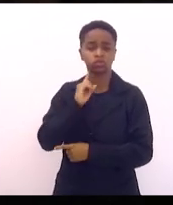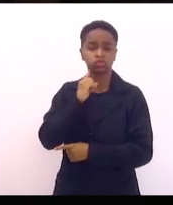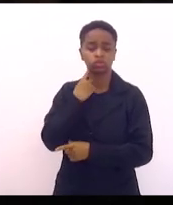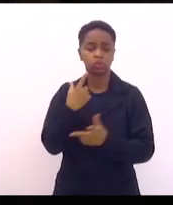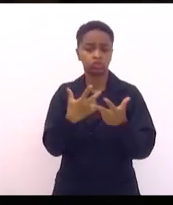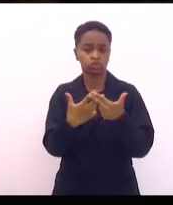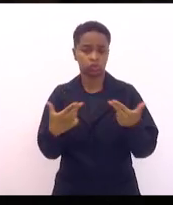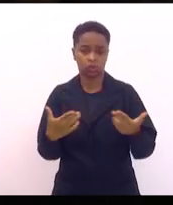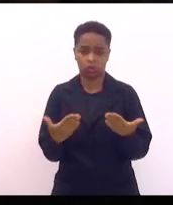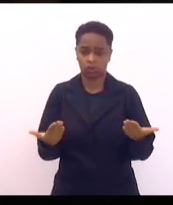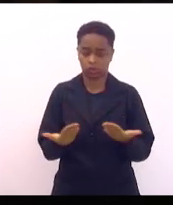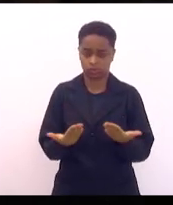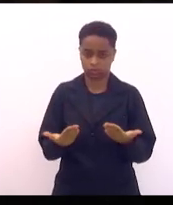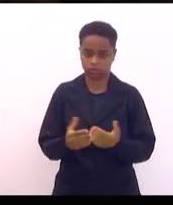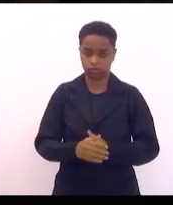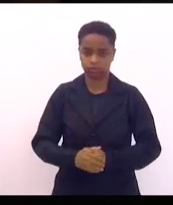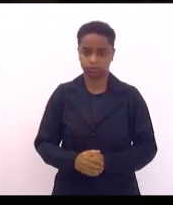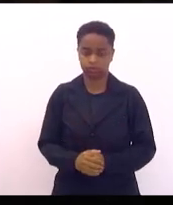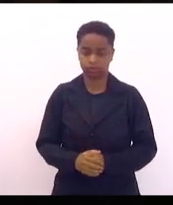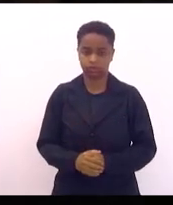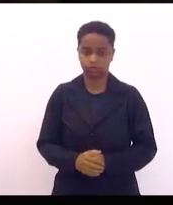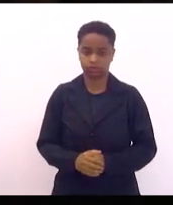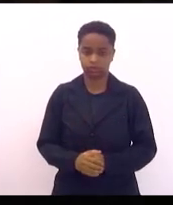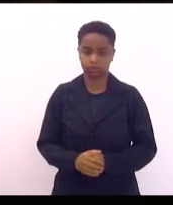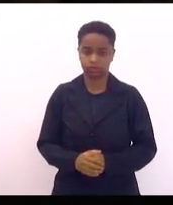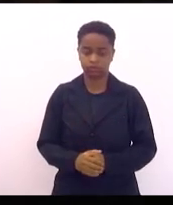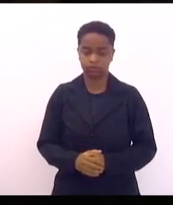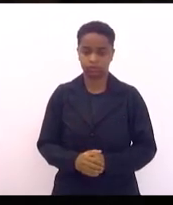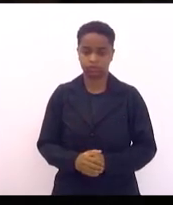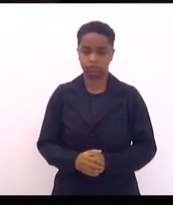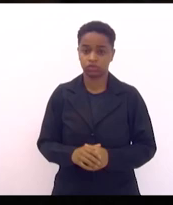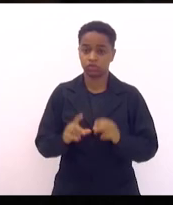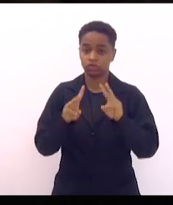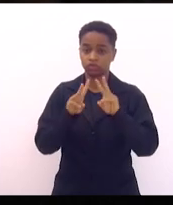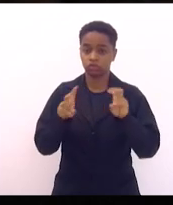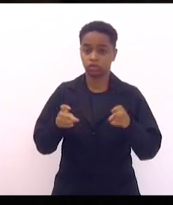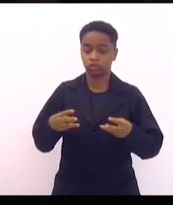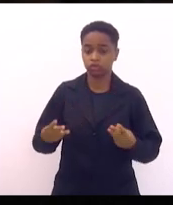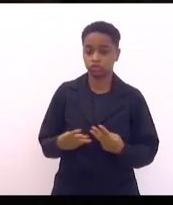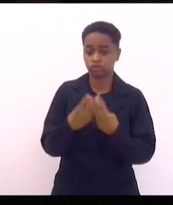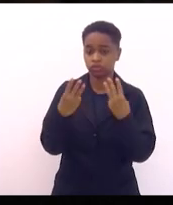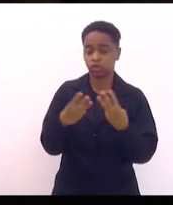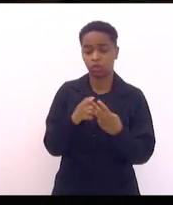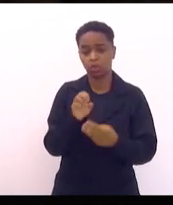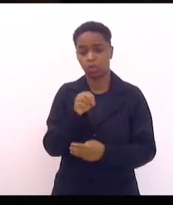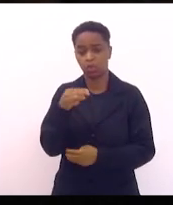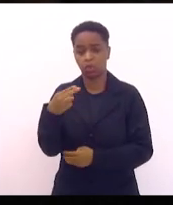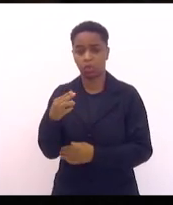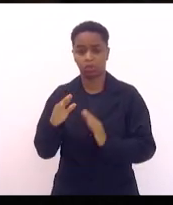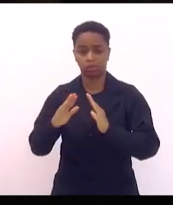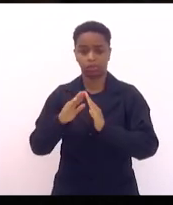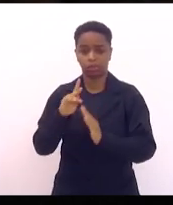campeonato, em relação a judeus ou palestinos, ou o que seja,